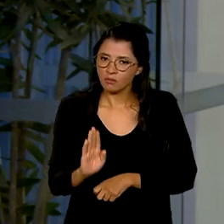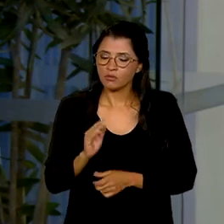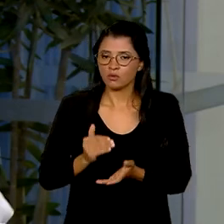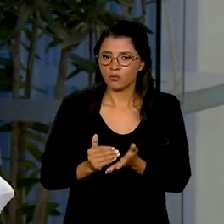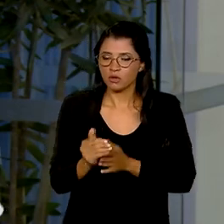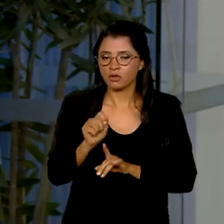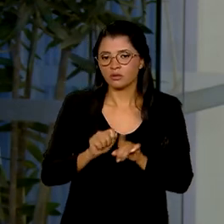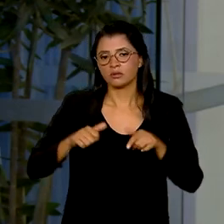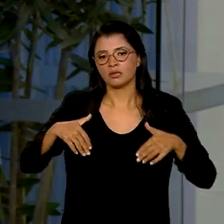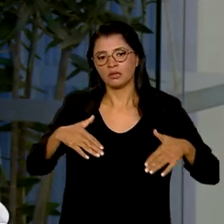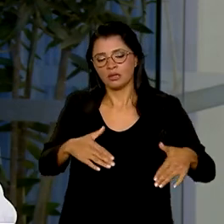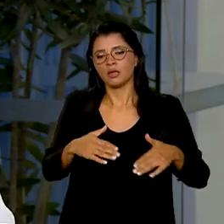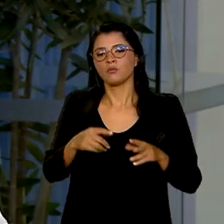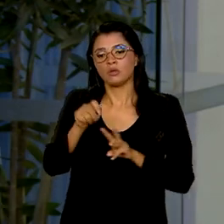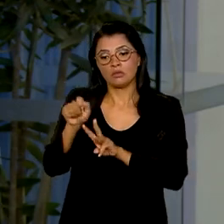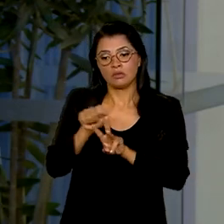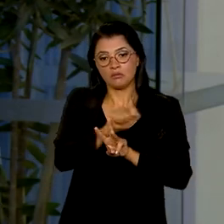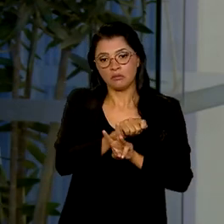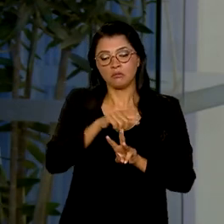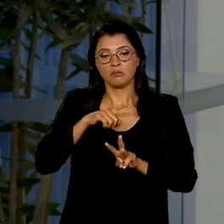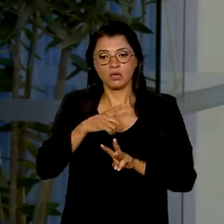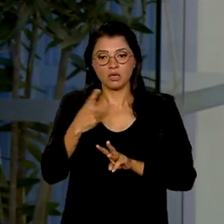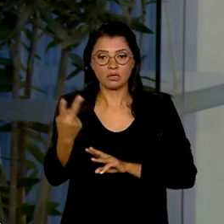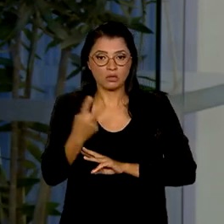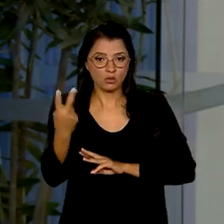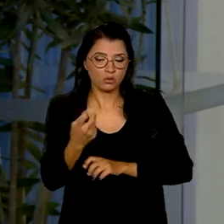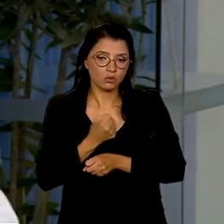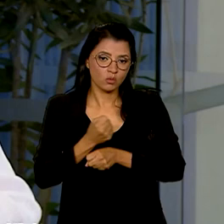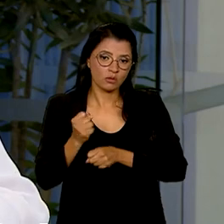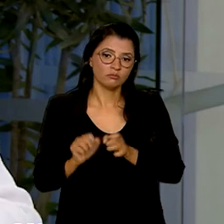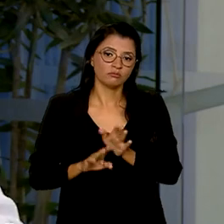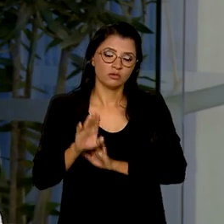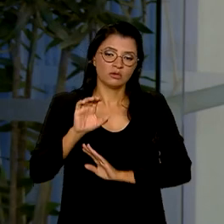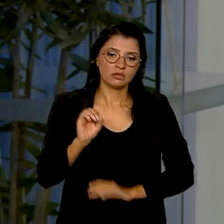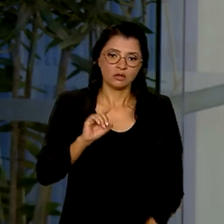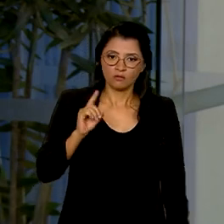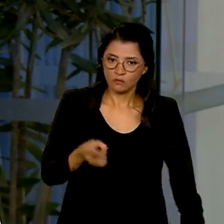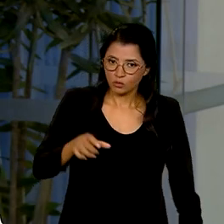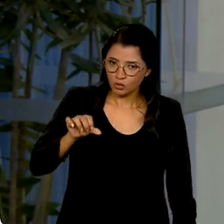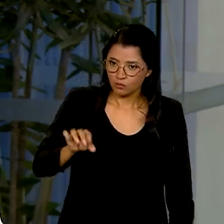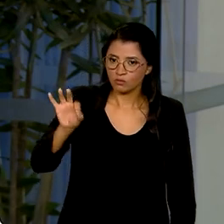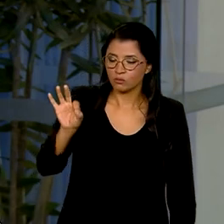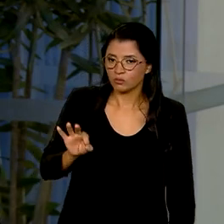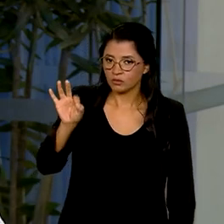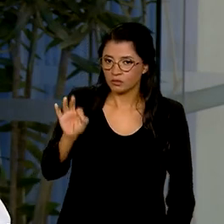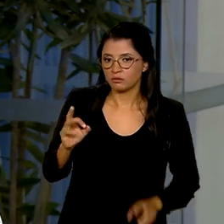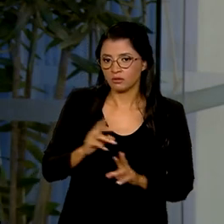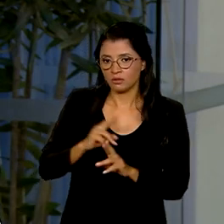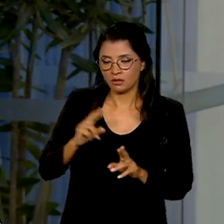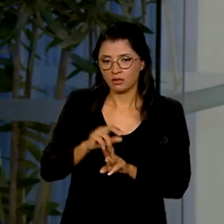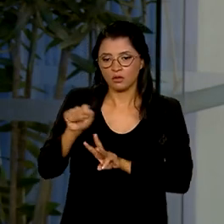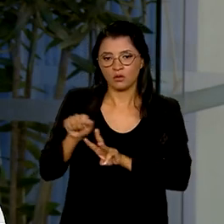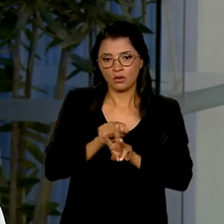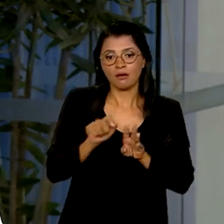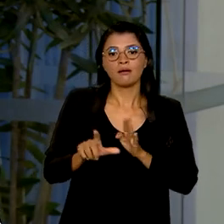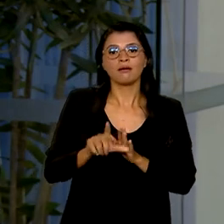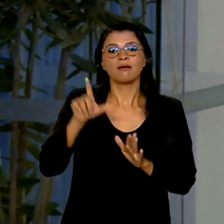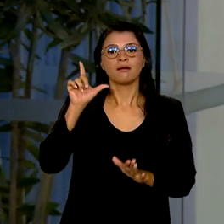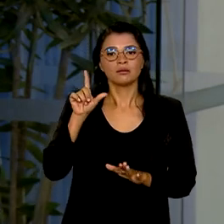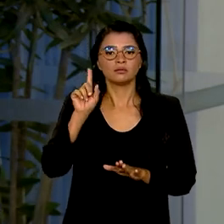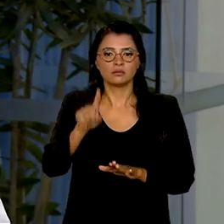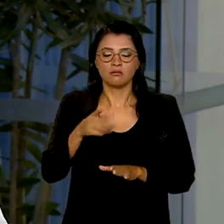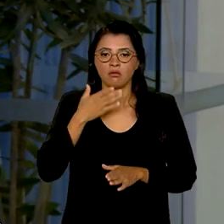de setrembo e o trimestre, segundo trimestre do ano, cresceu 0,9% em relação ao trimestre anterior e